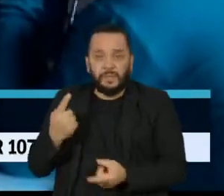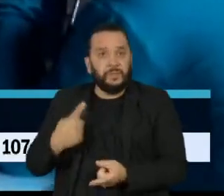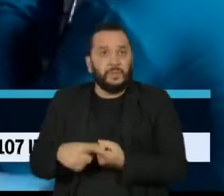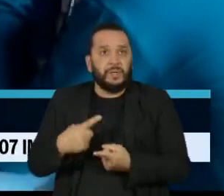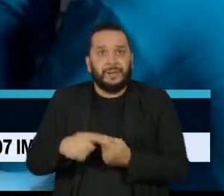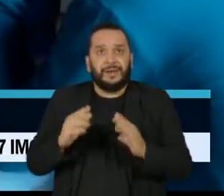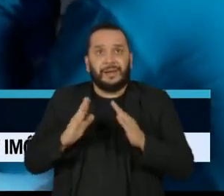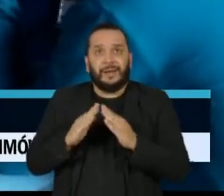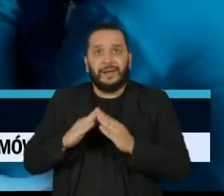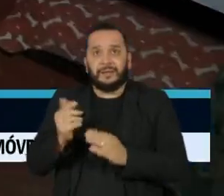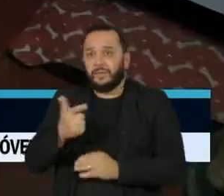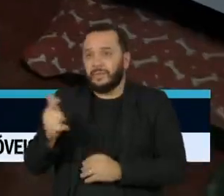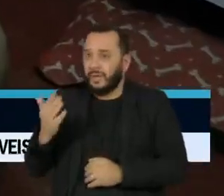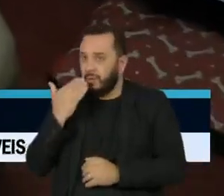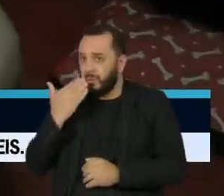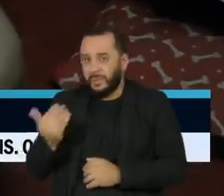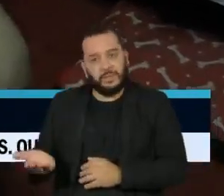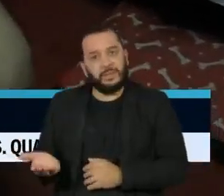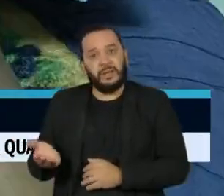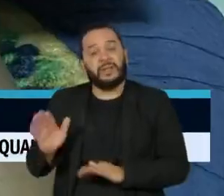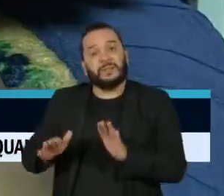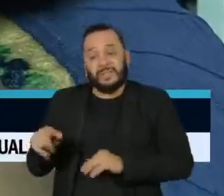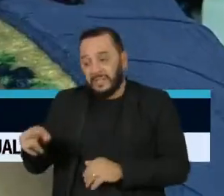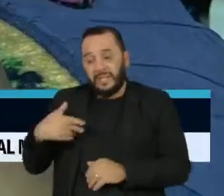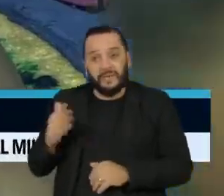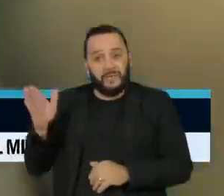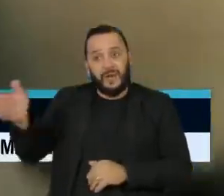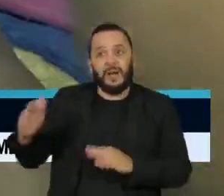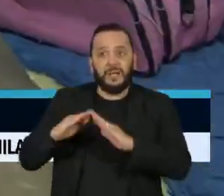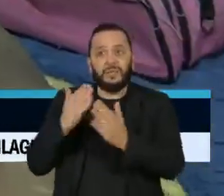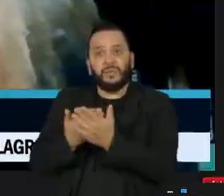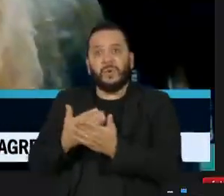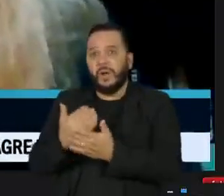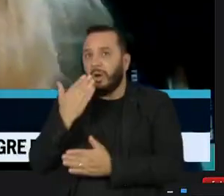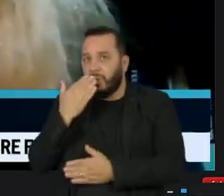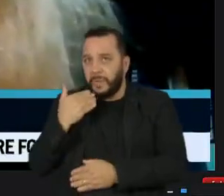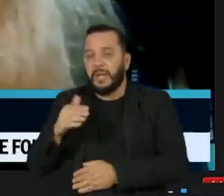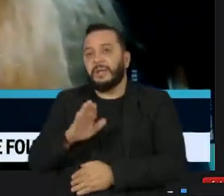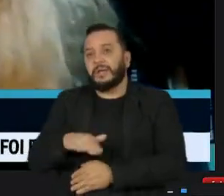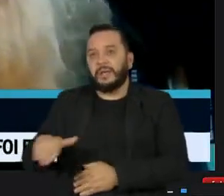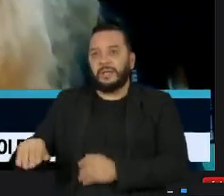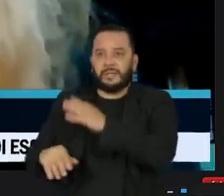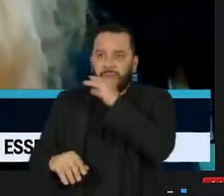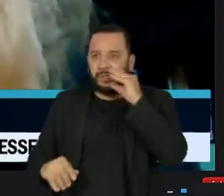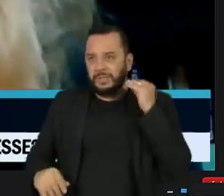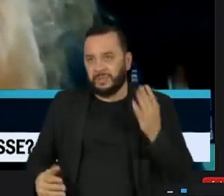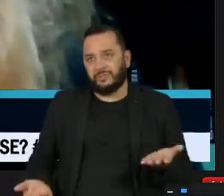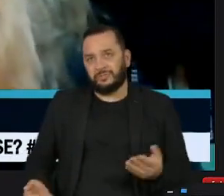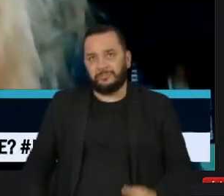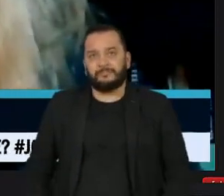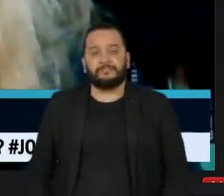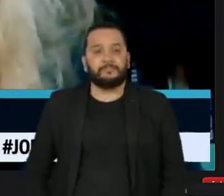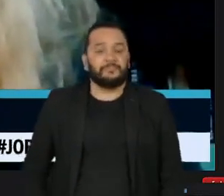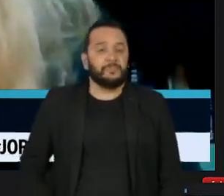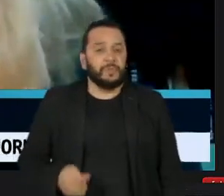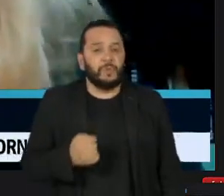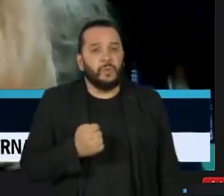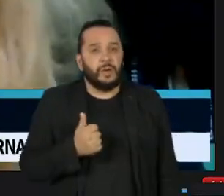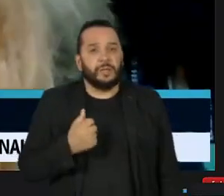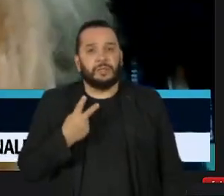a merenda, única refeição para muitas dessas crianças e adolescentes. Quase dois anos letivos